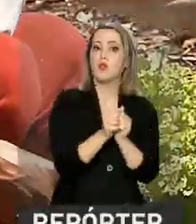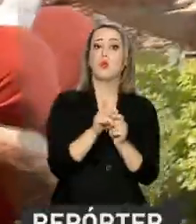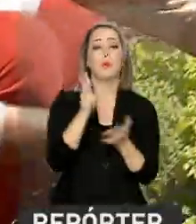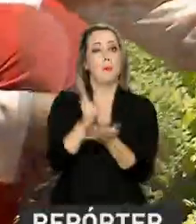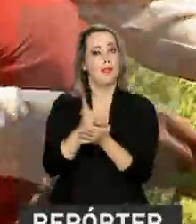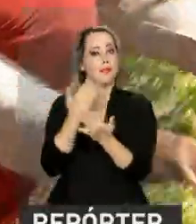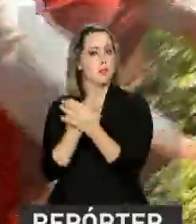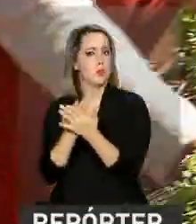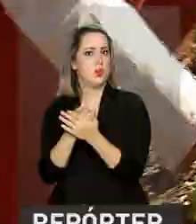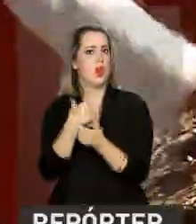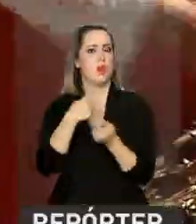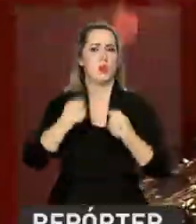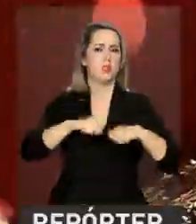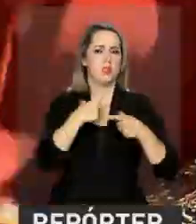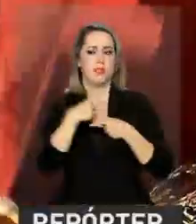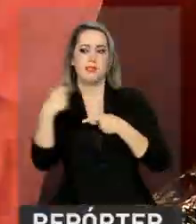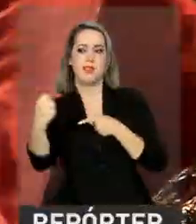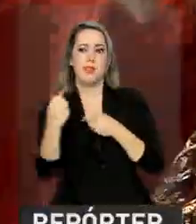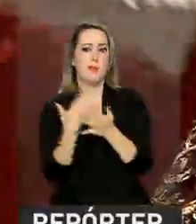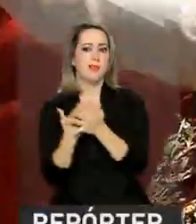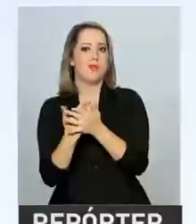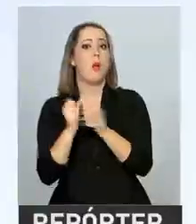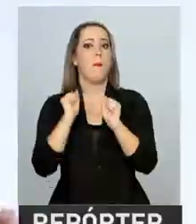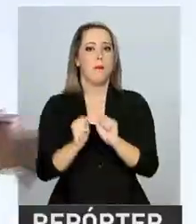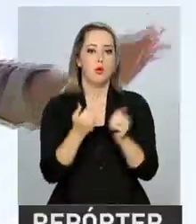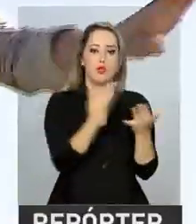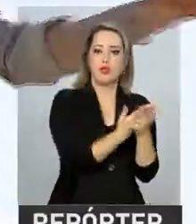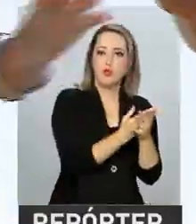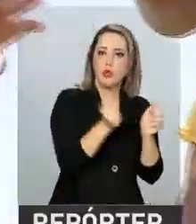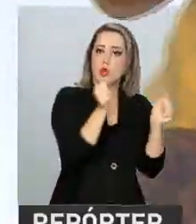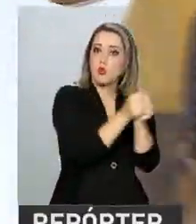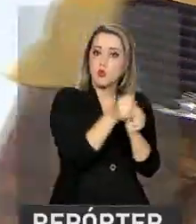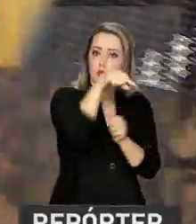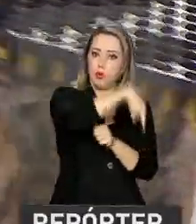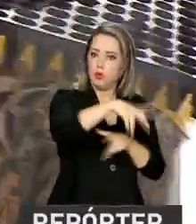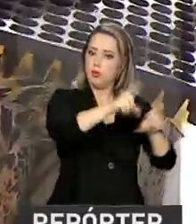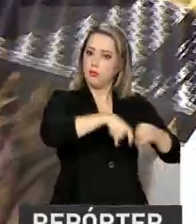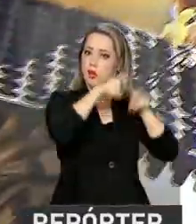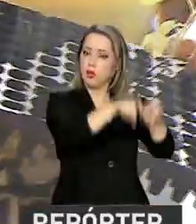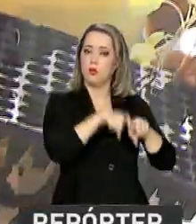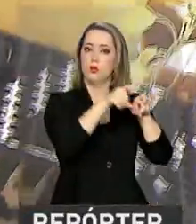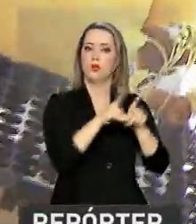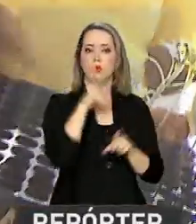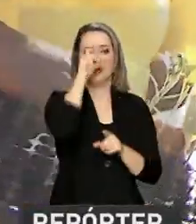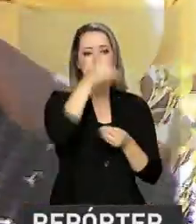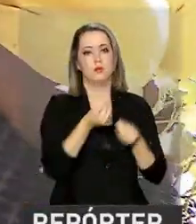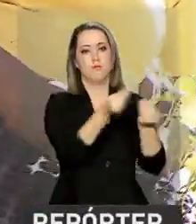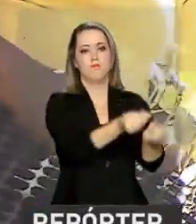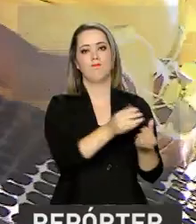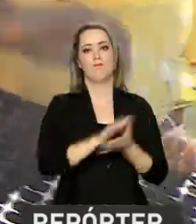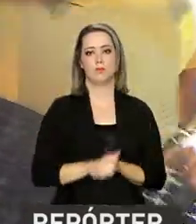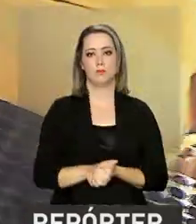percebendo que não precisa sair do campo para estudar. Você pode estudar para estar e fortalecer o processo do campo.